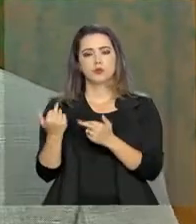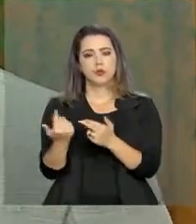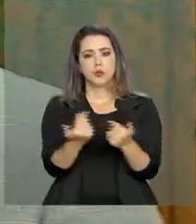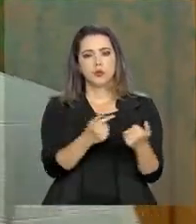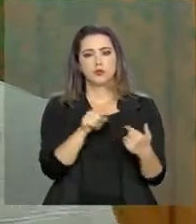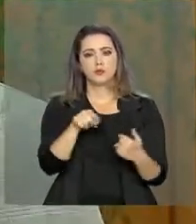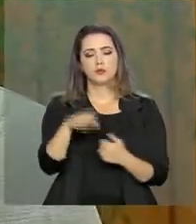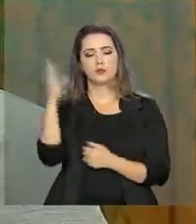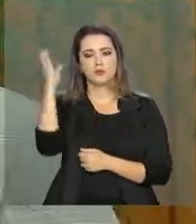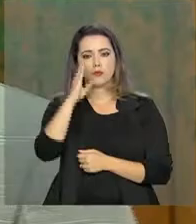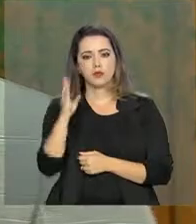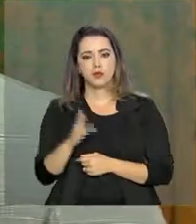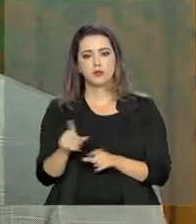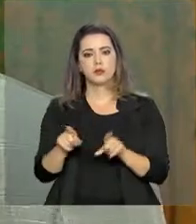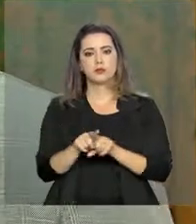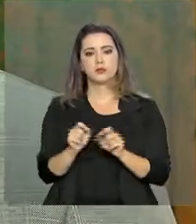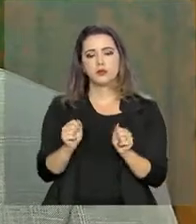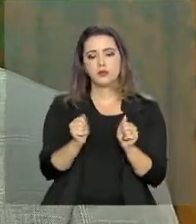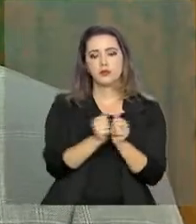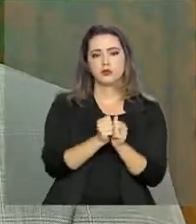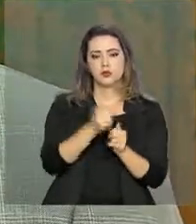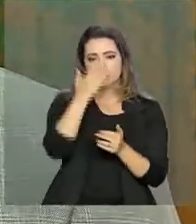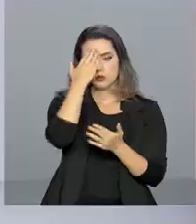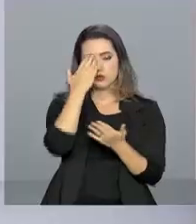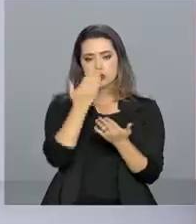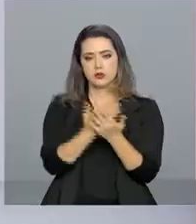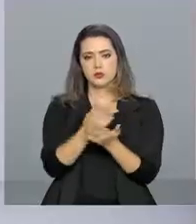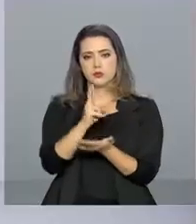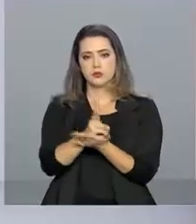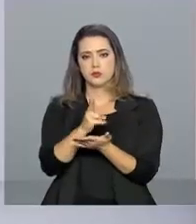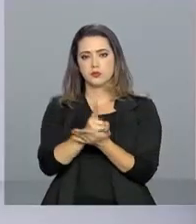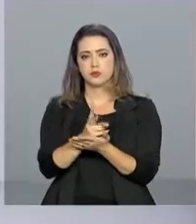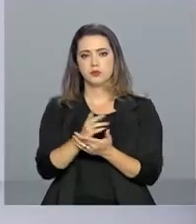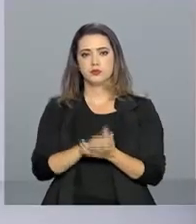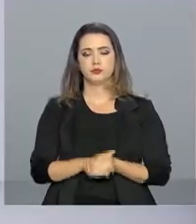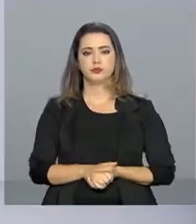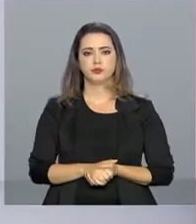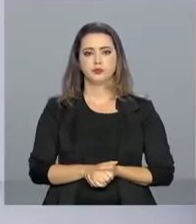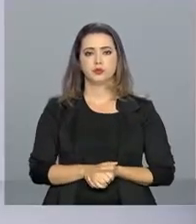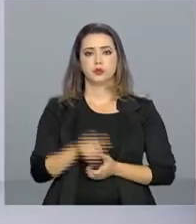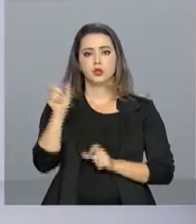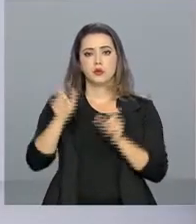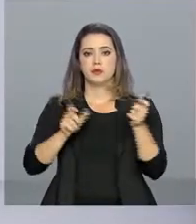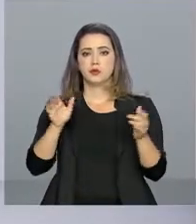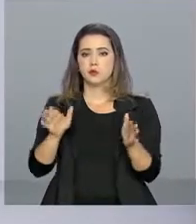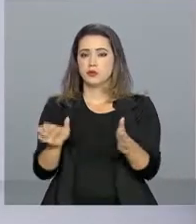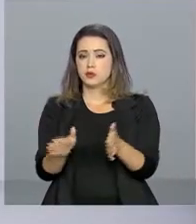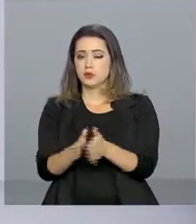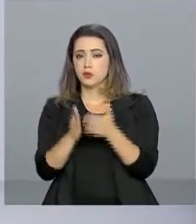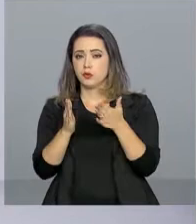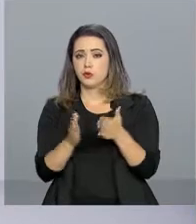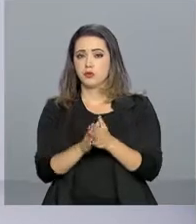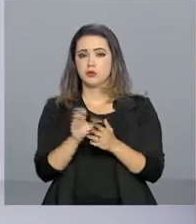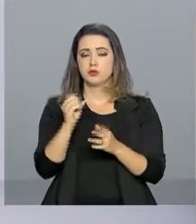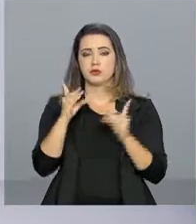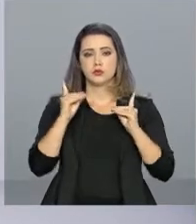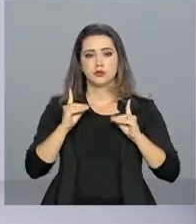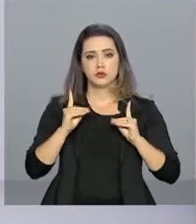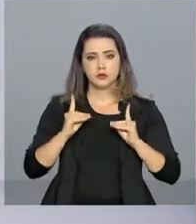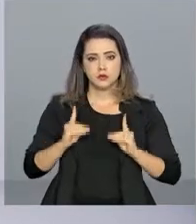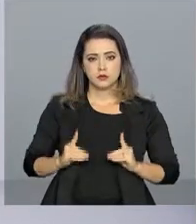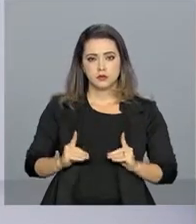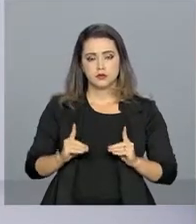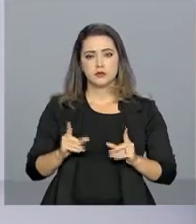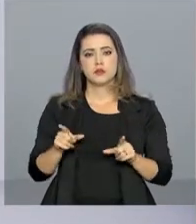também não está na contramão do que está acontecendo no mundo. Pessoas carentes e com algum tipo de deficiência têm direito ao